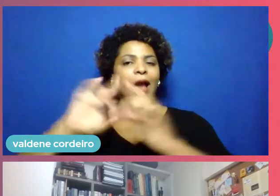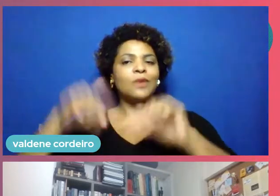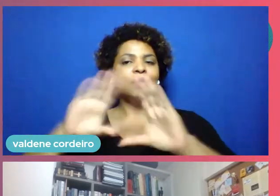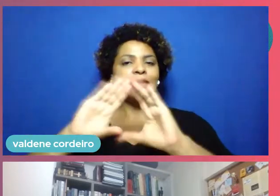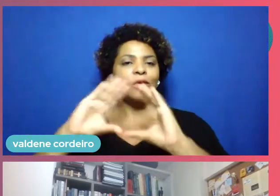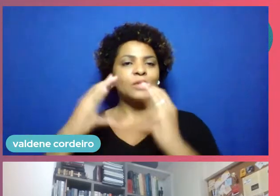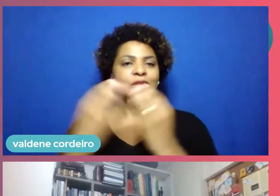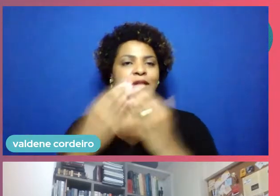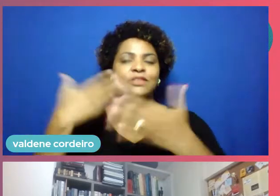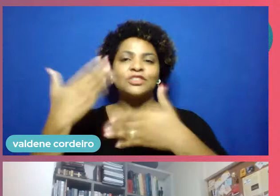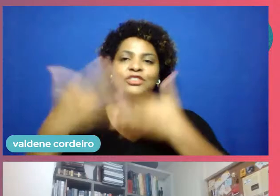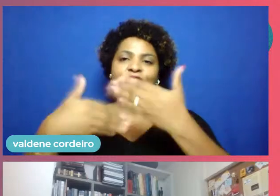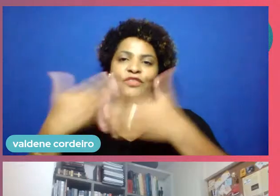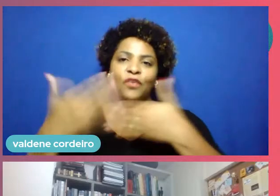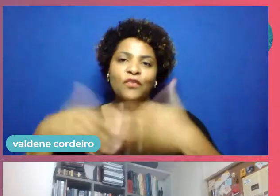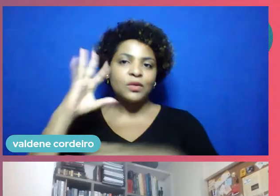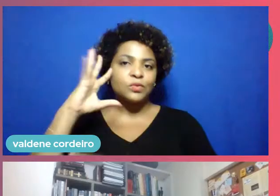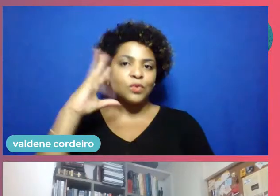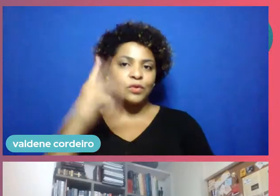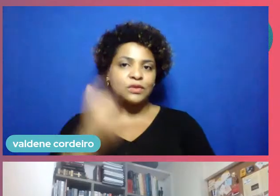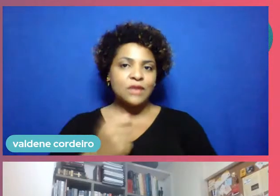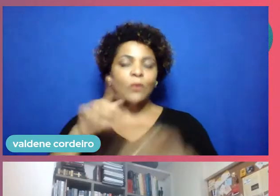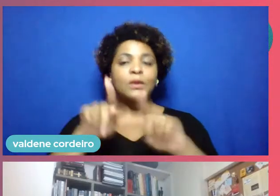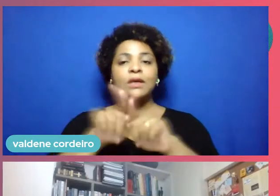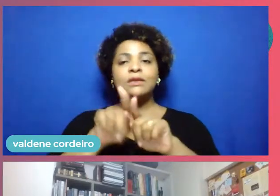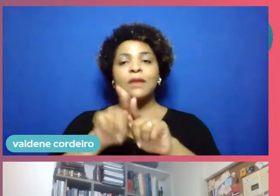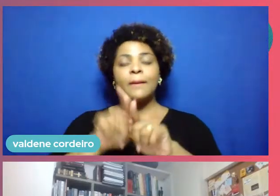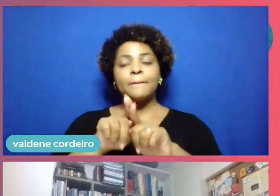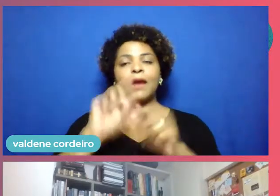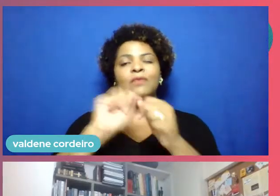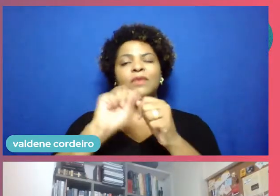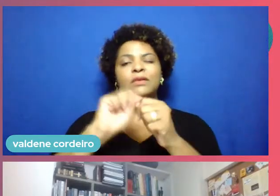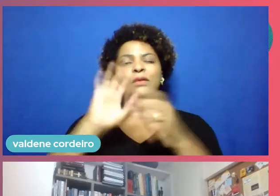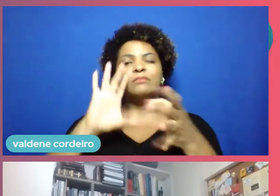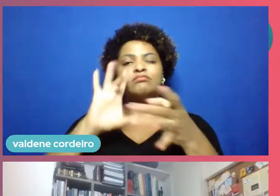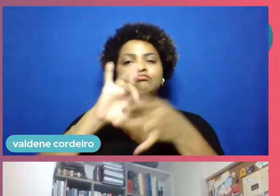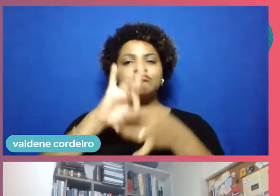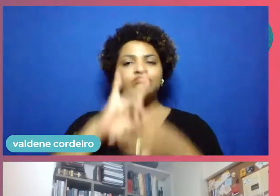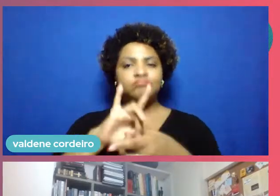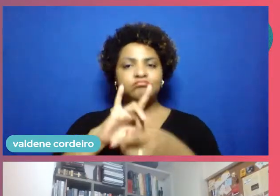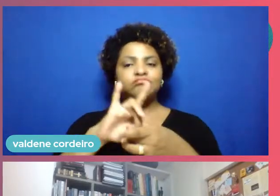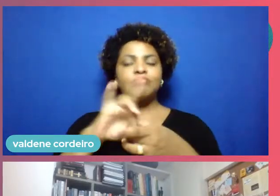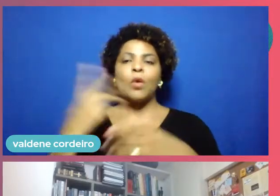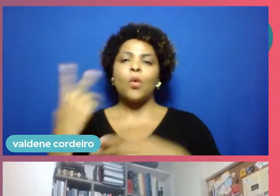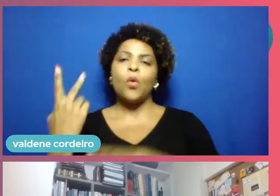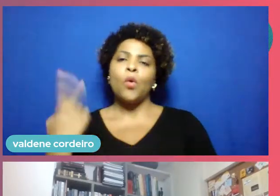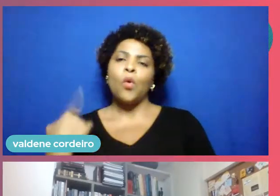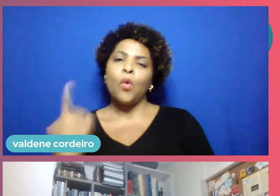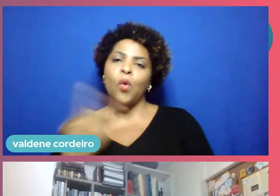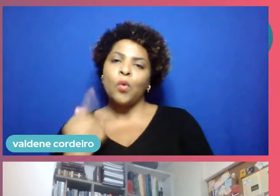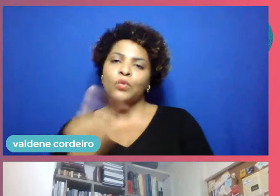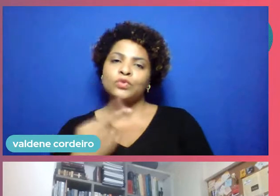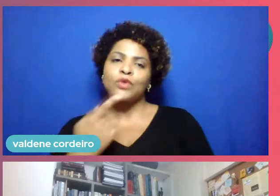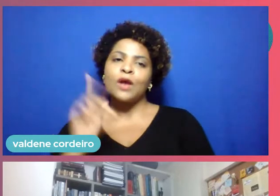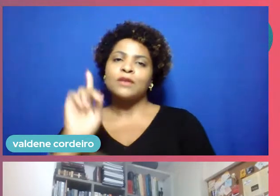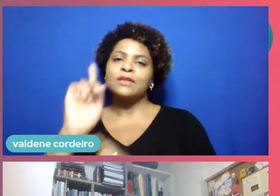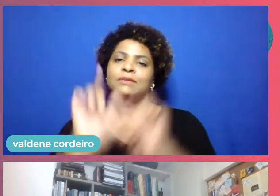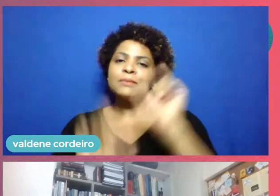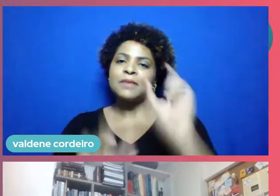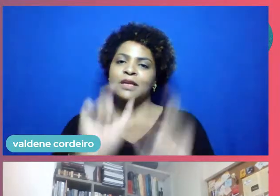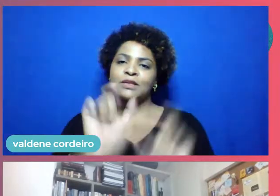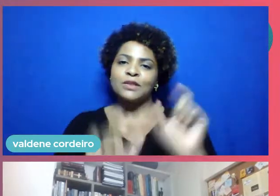soluções, como também trazendo essa conexão dos nossos atores mais maduros,